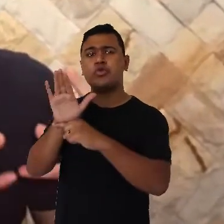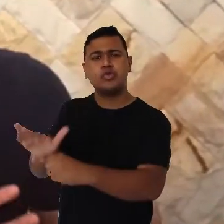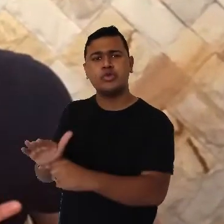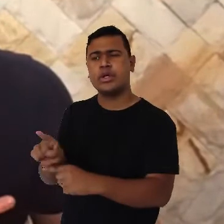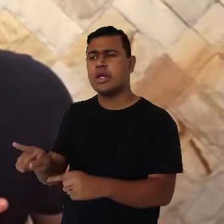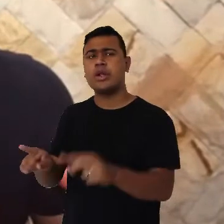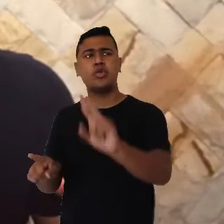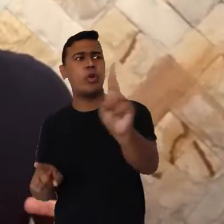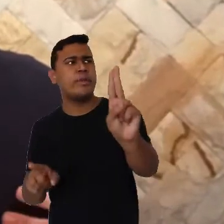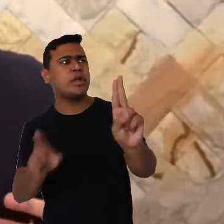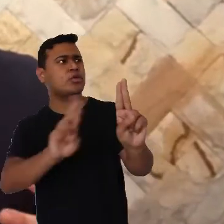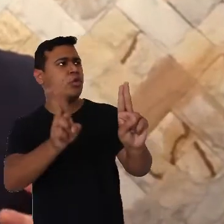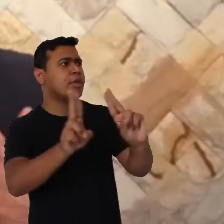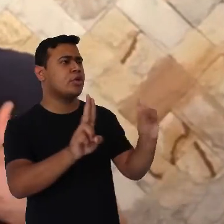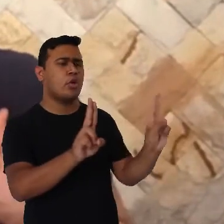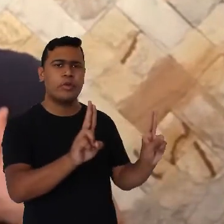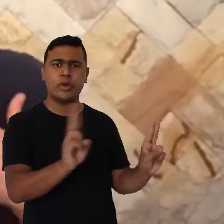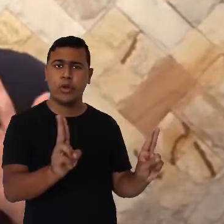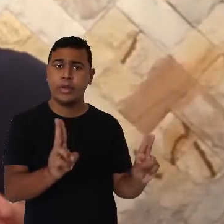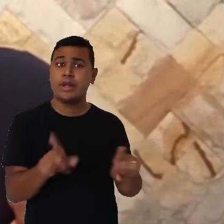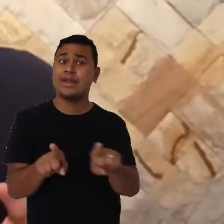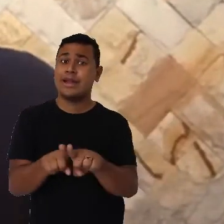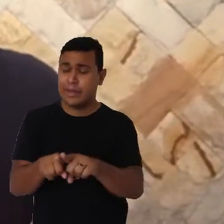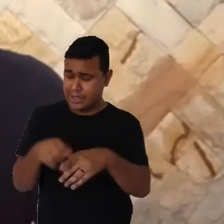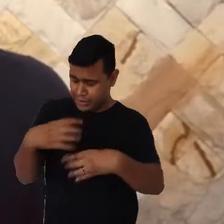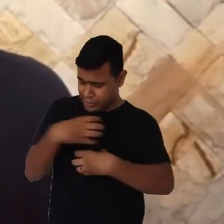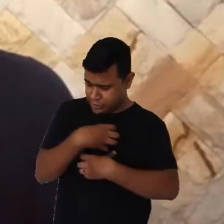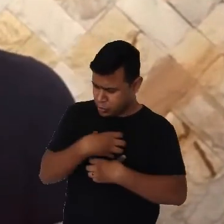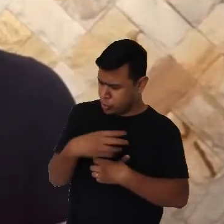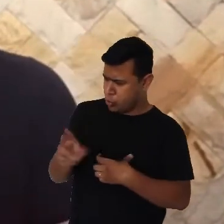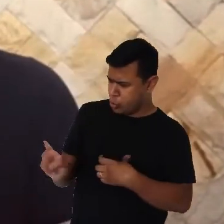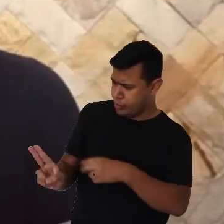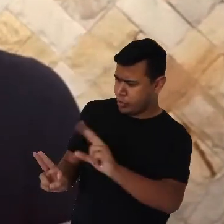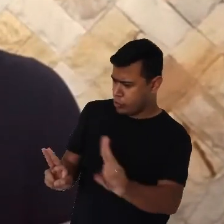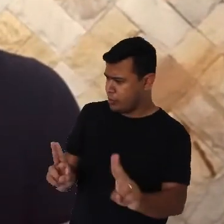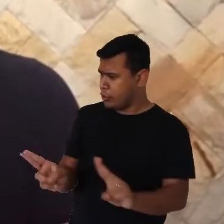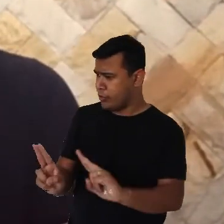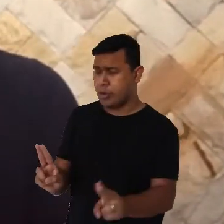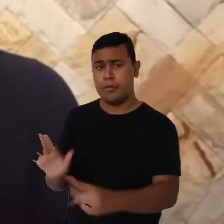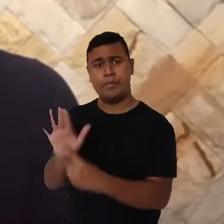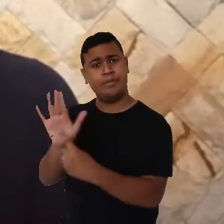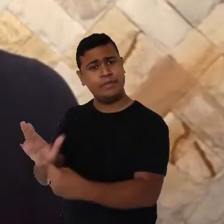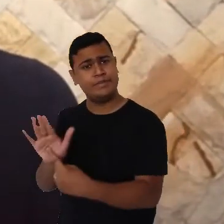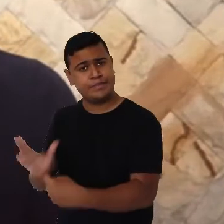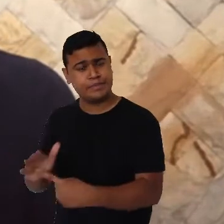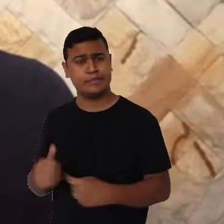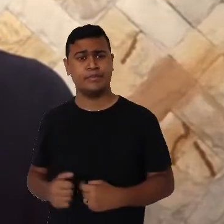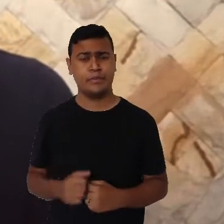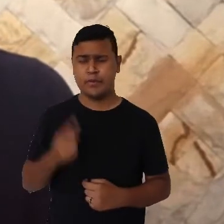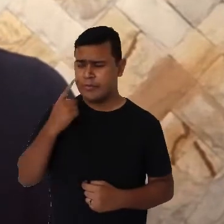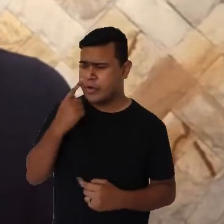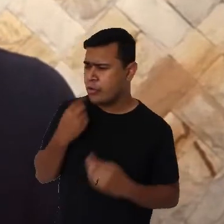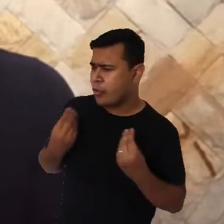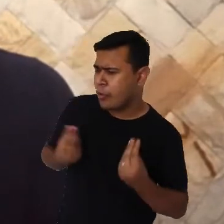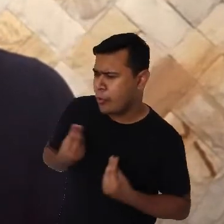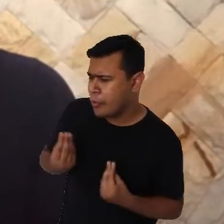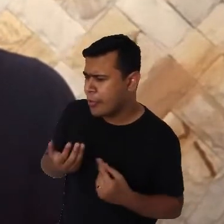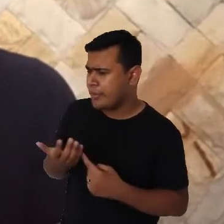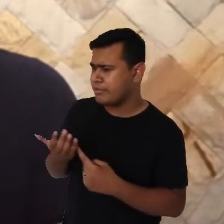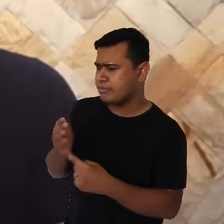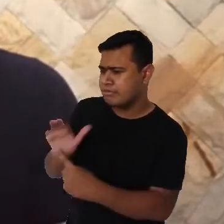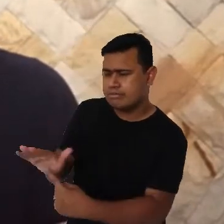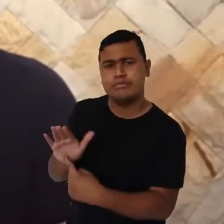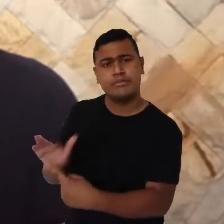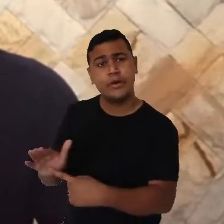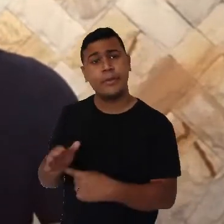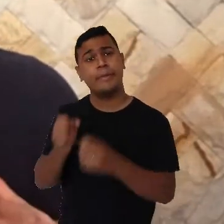e a reconhecer as emoções em si e nos outros, indicando formas adequadas de lidar com elas e fornecendo